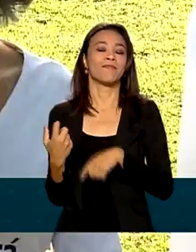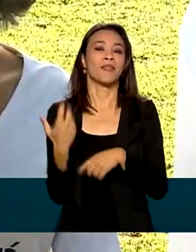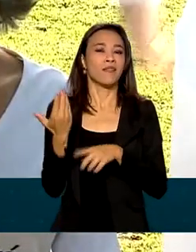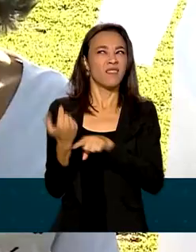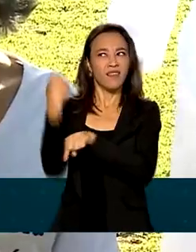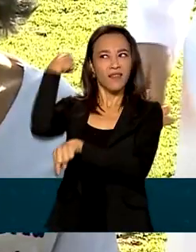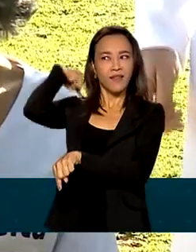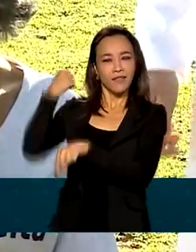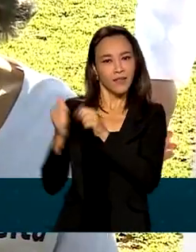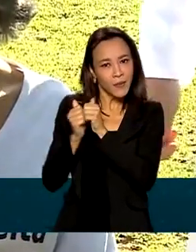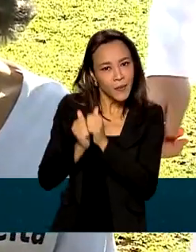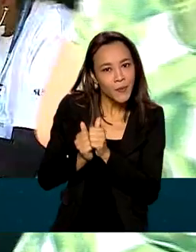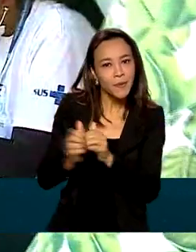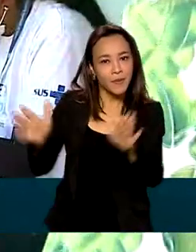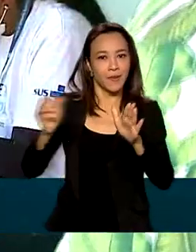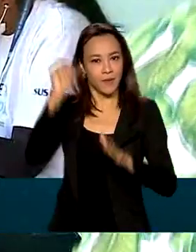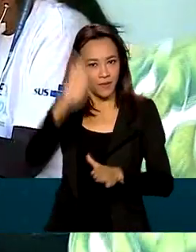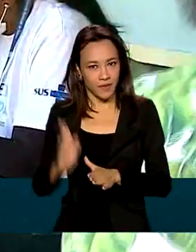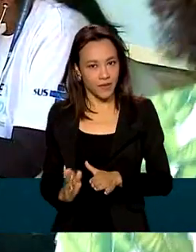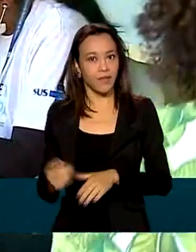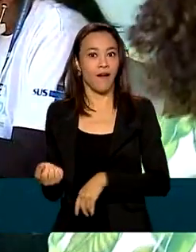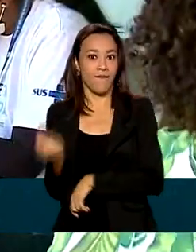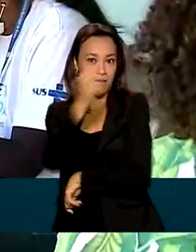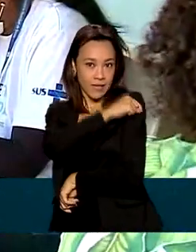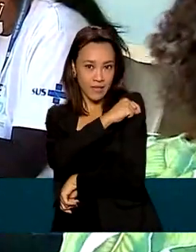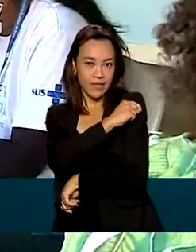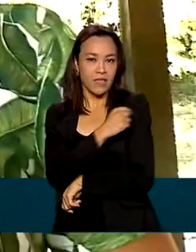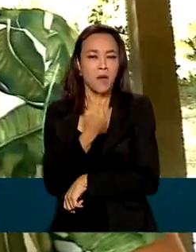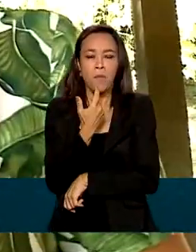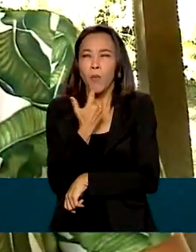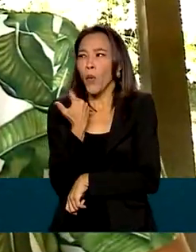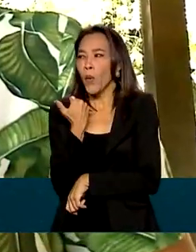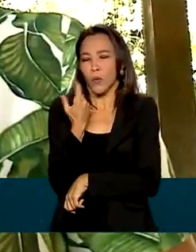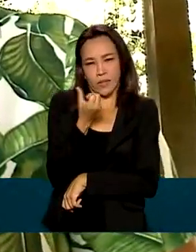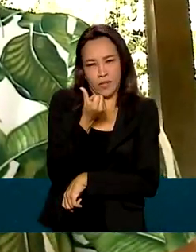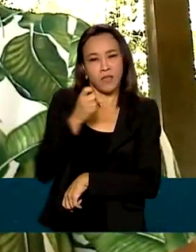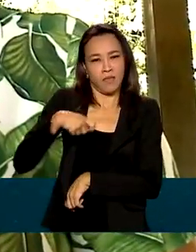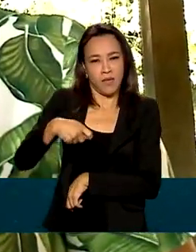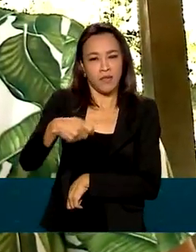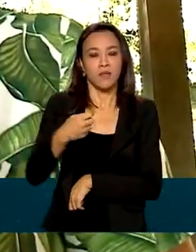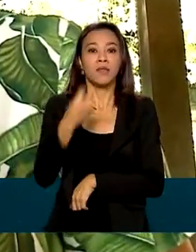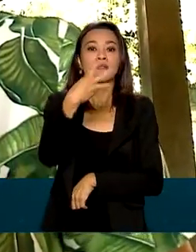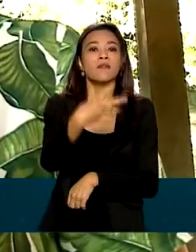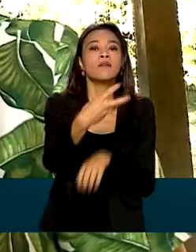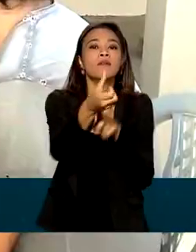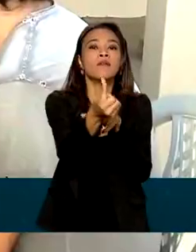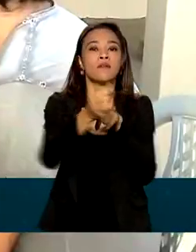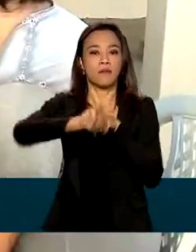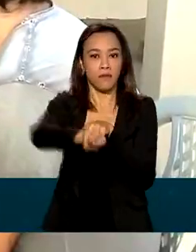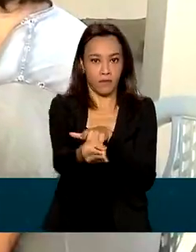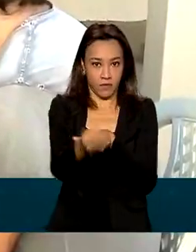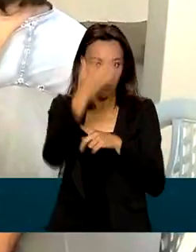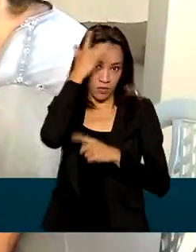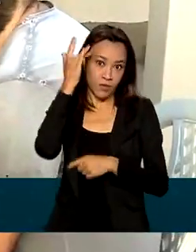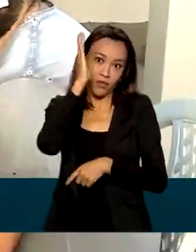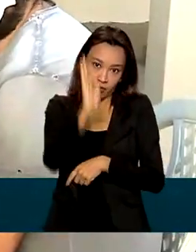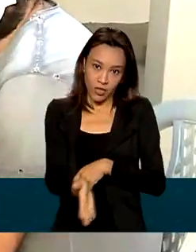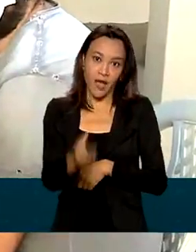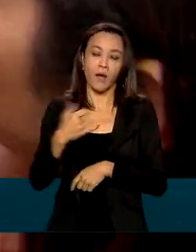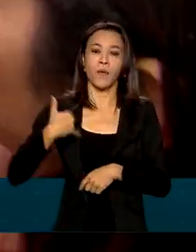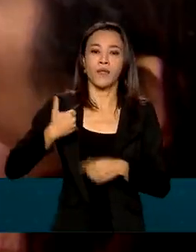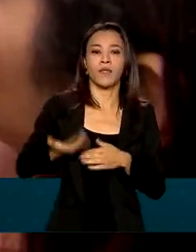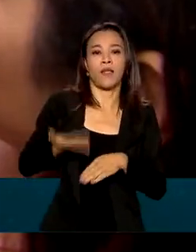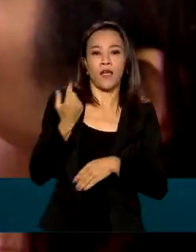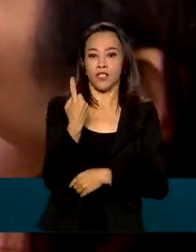contra a Covid-19 começou no Brasil, há pouco mais de seis meses, são quase 36 milhões de pessoas com mais de 18